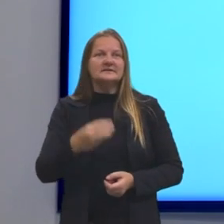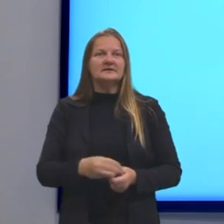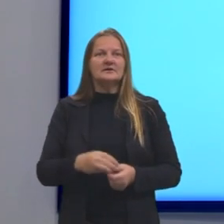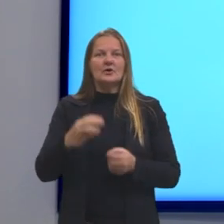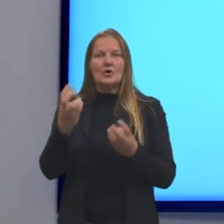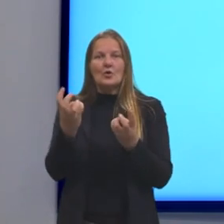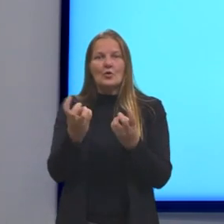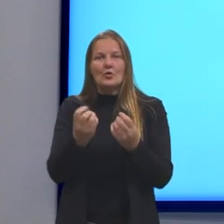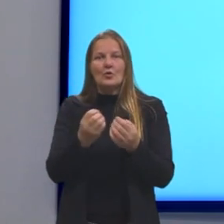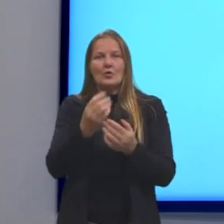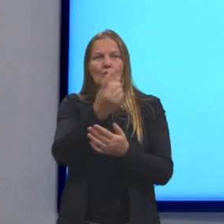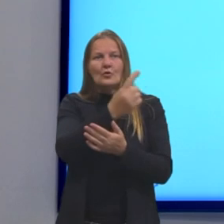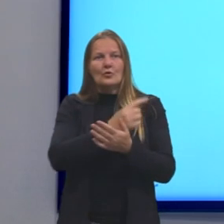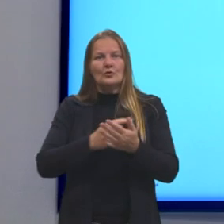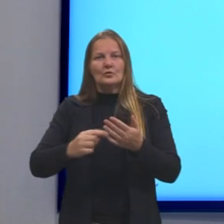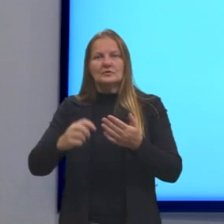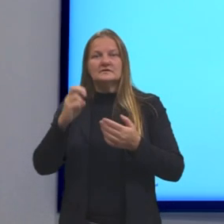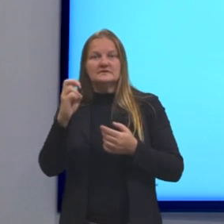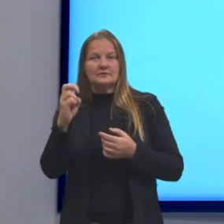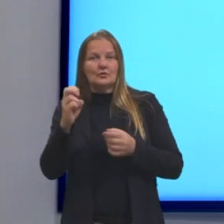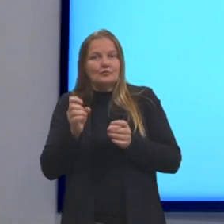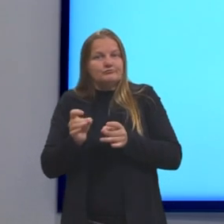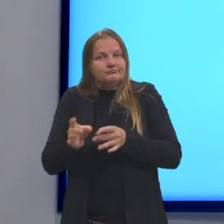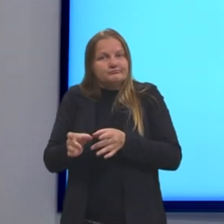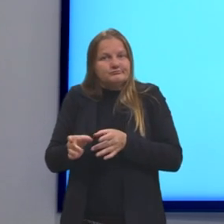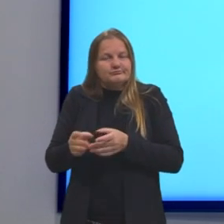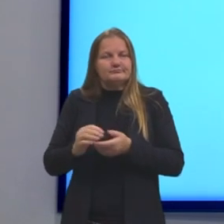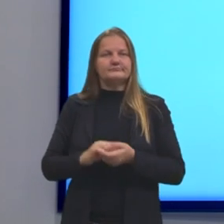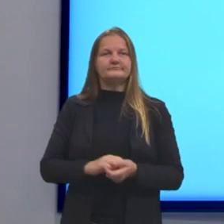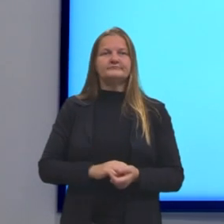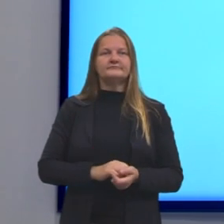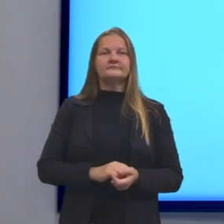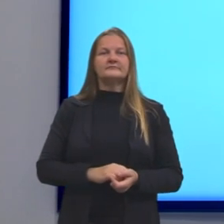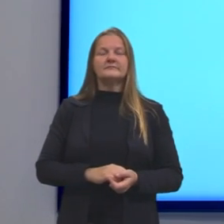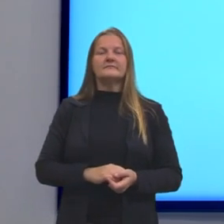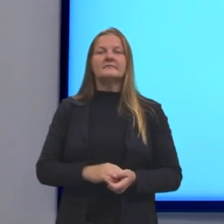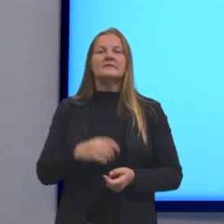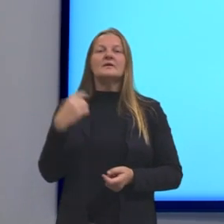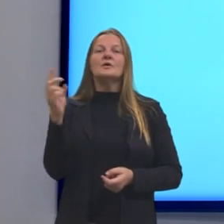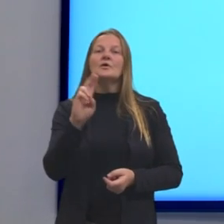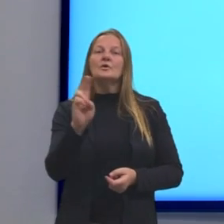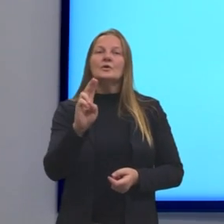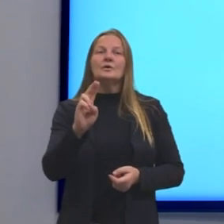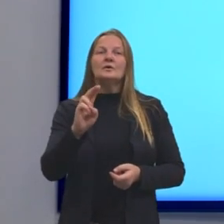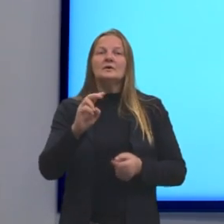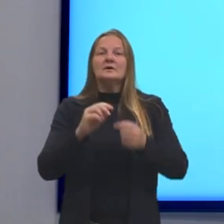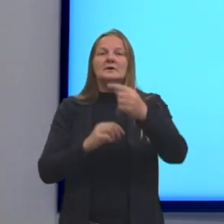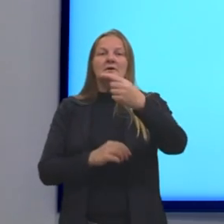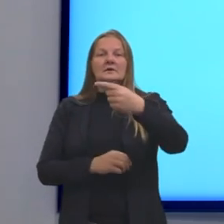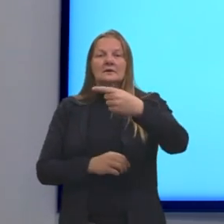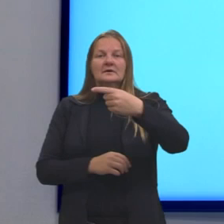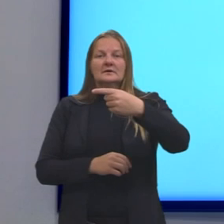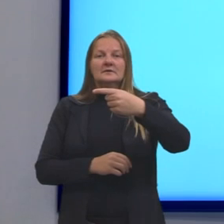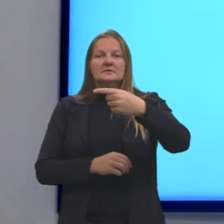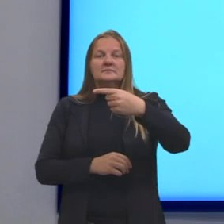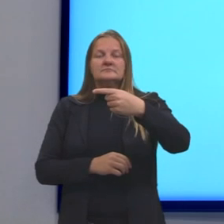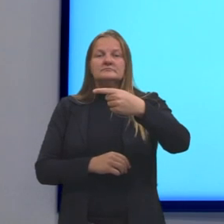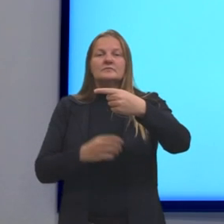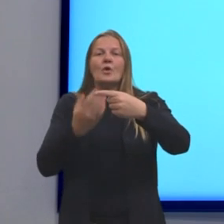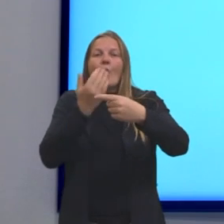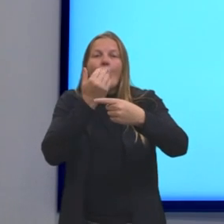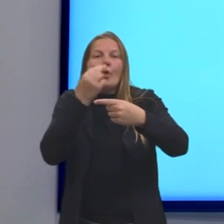sobraram algumas fatias. Nesse caso aqui sobraram cinco, né? E nós chamamos essa fração, em relação ao que foi